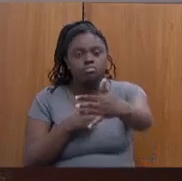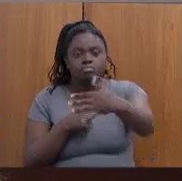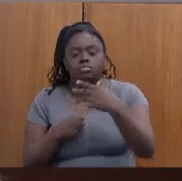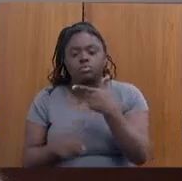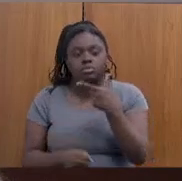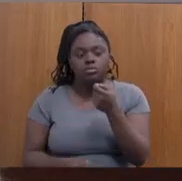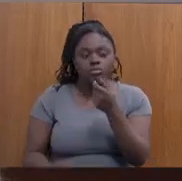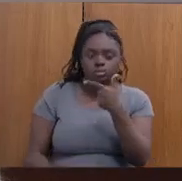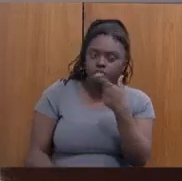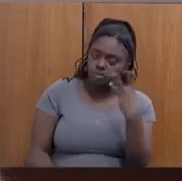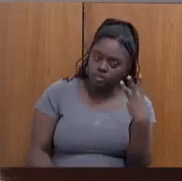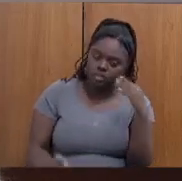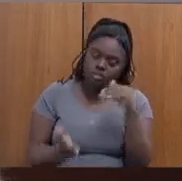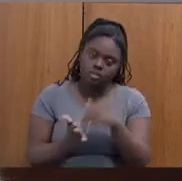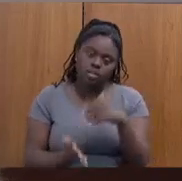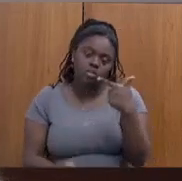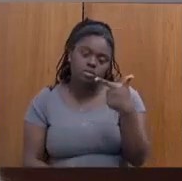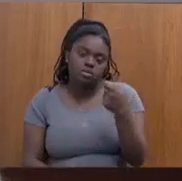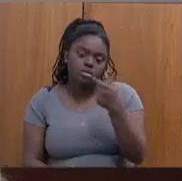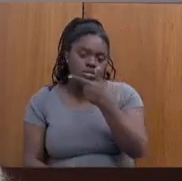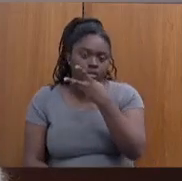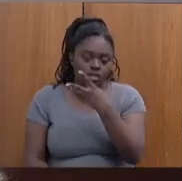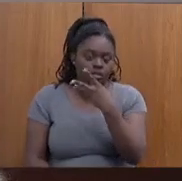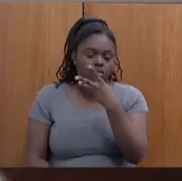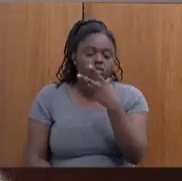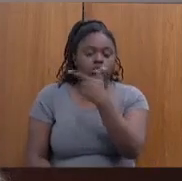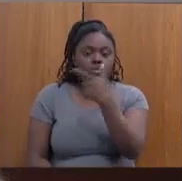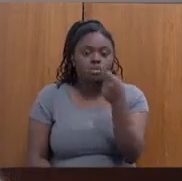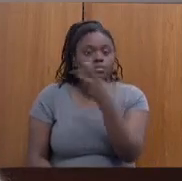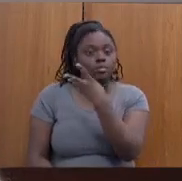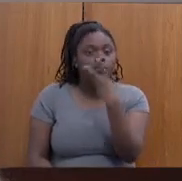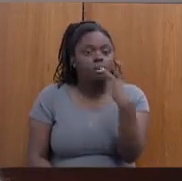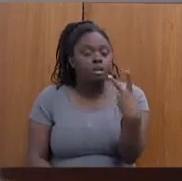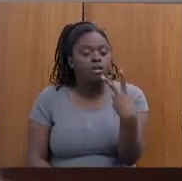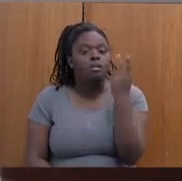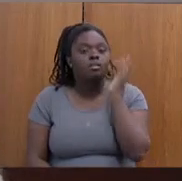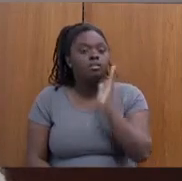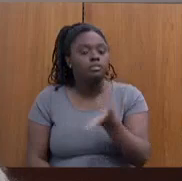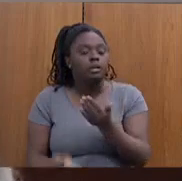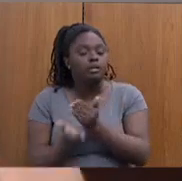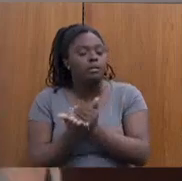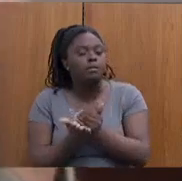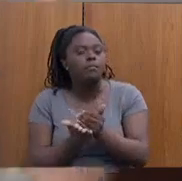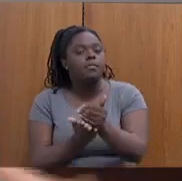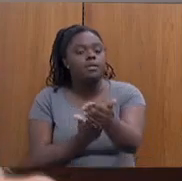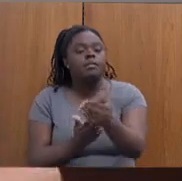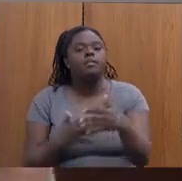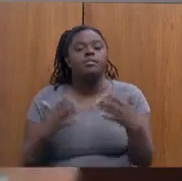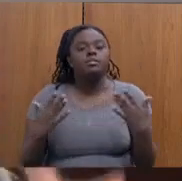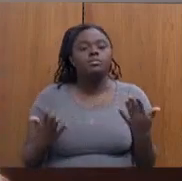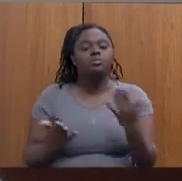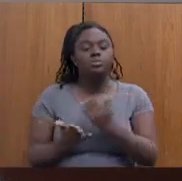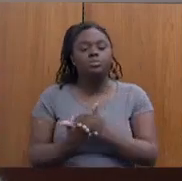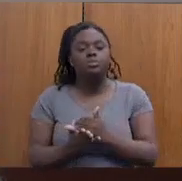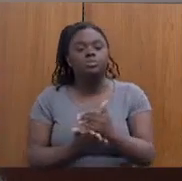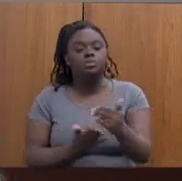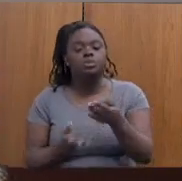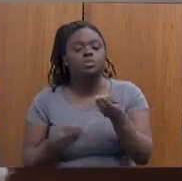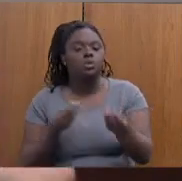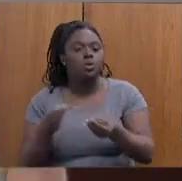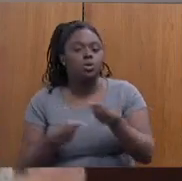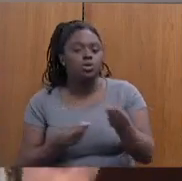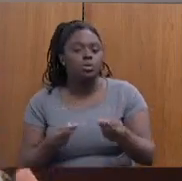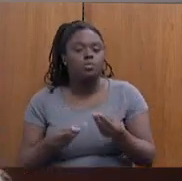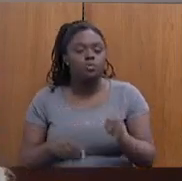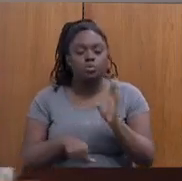2023 a 2032, mas nós já estamos começando. Então, ele começa com bastante questões de